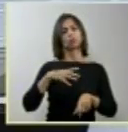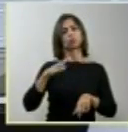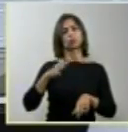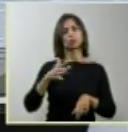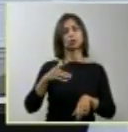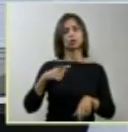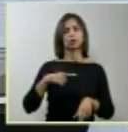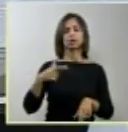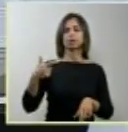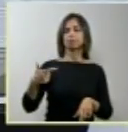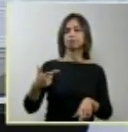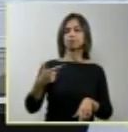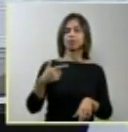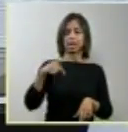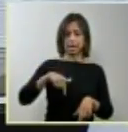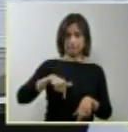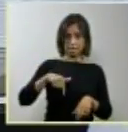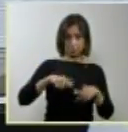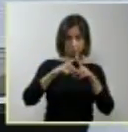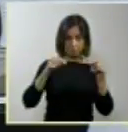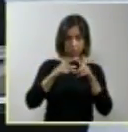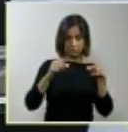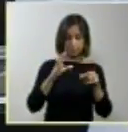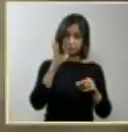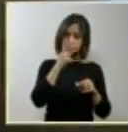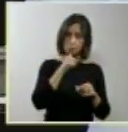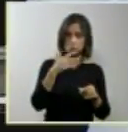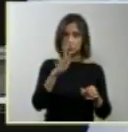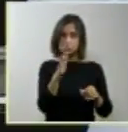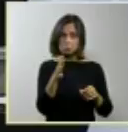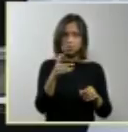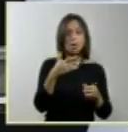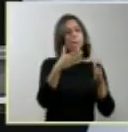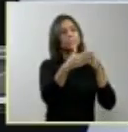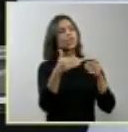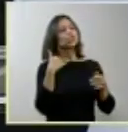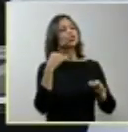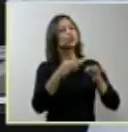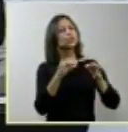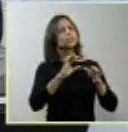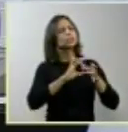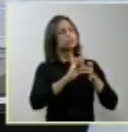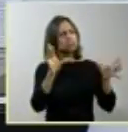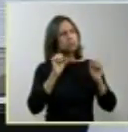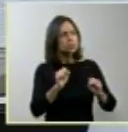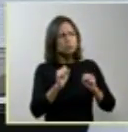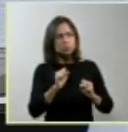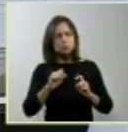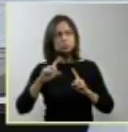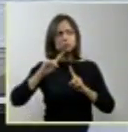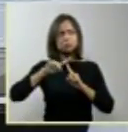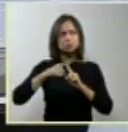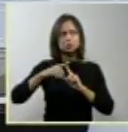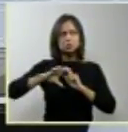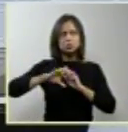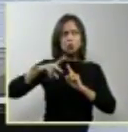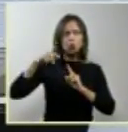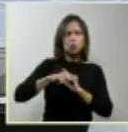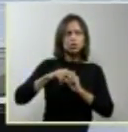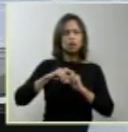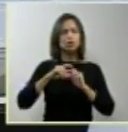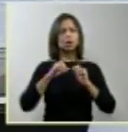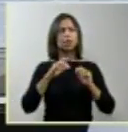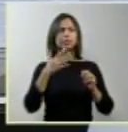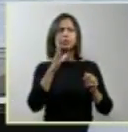horas aqui em Brasília a 15 dias na média. É um processo judicial célebre